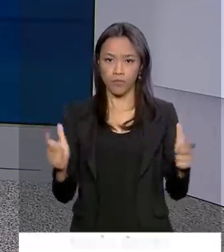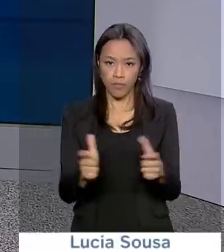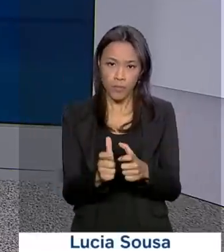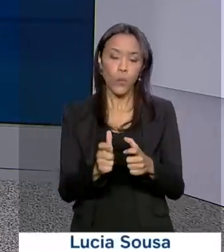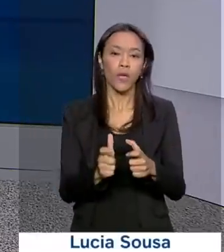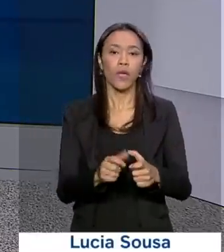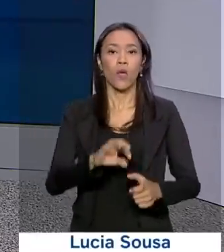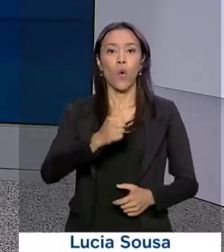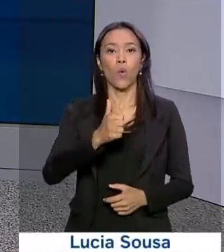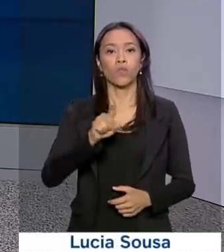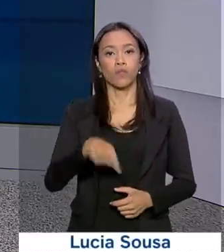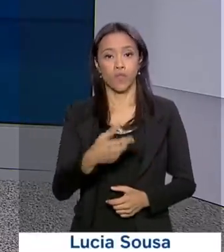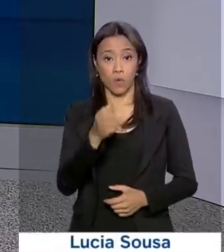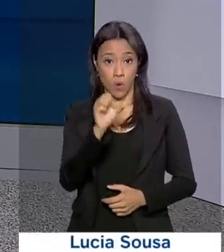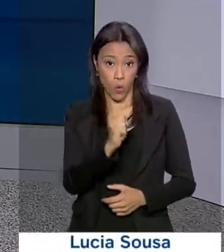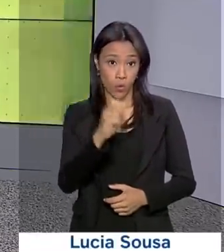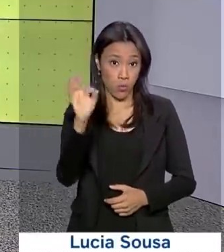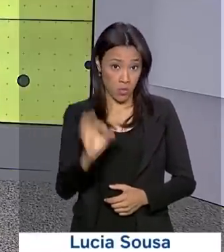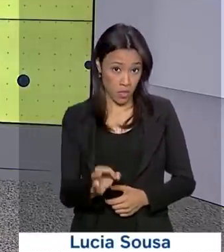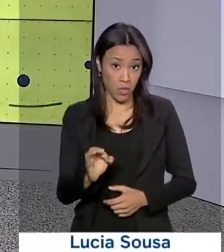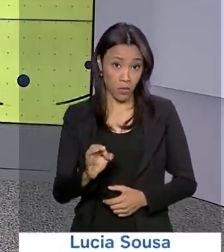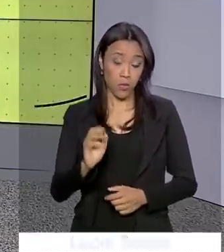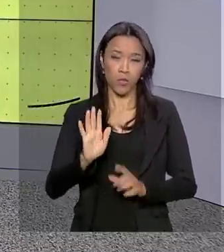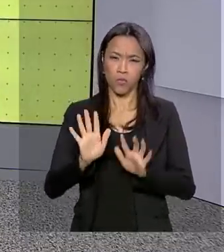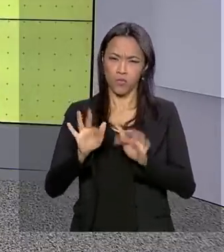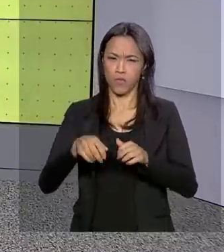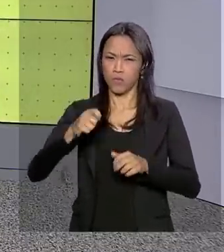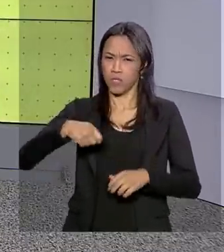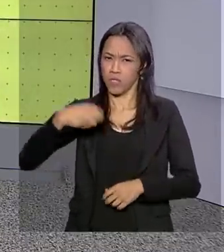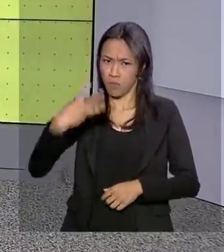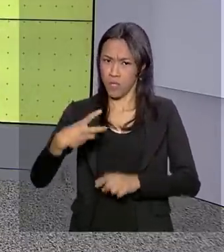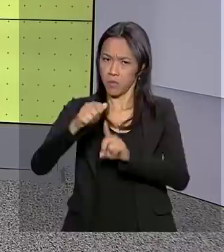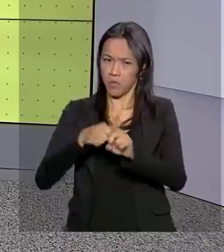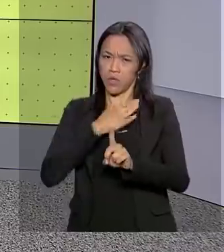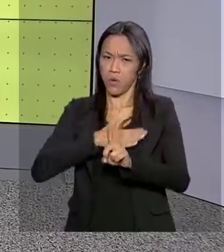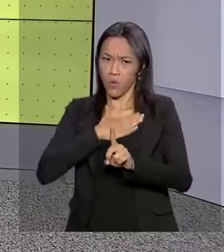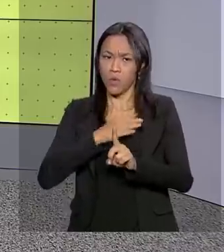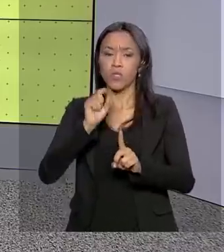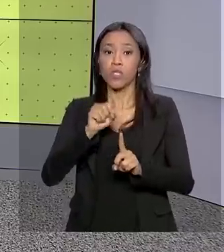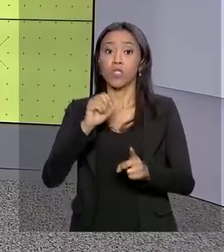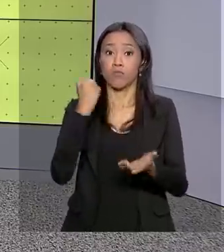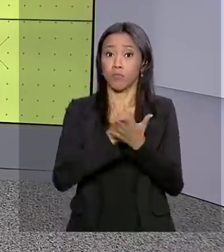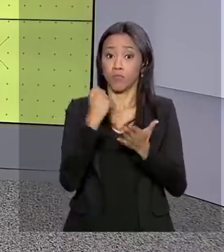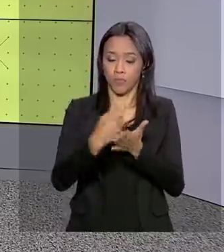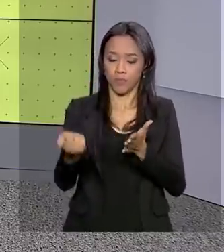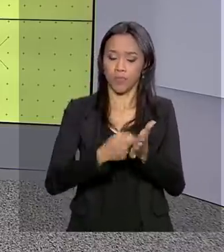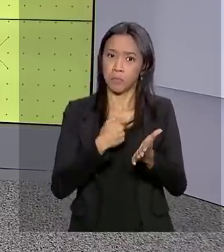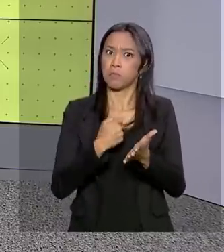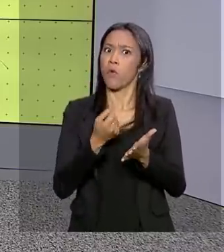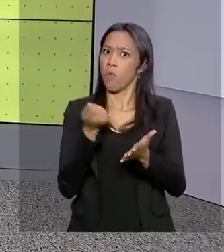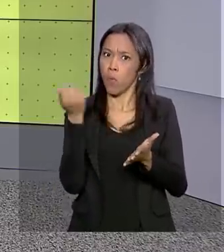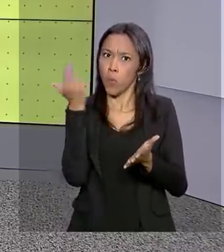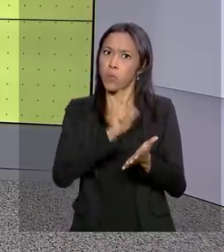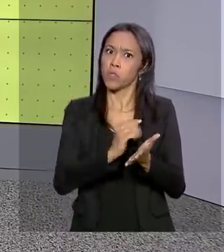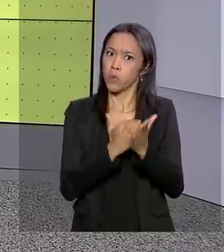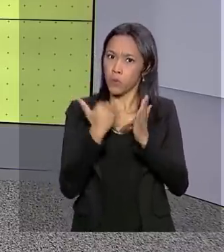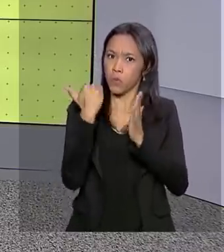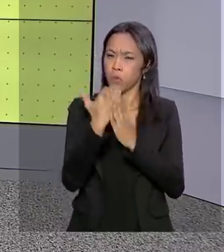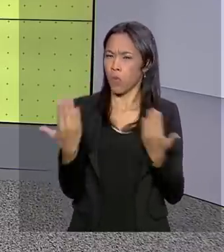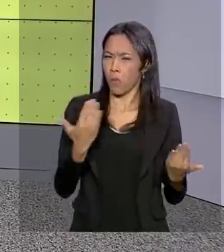% no trimestre encerrado em agosto e o crescimento do emprego informal atingiu maior nível desde 2016.